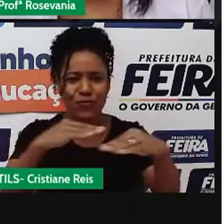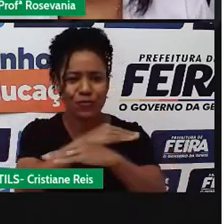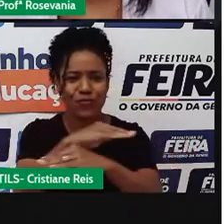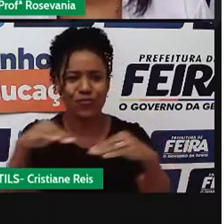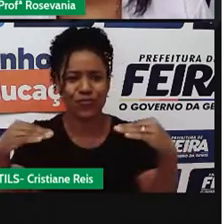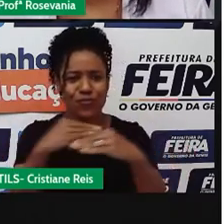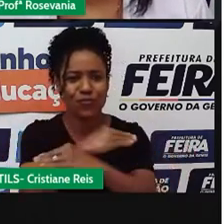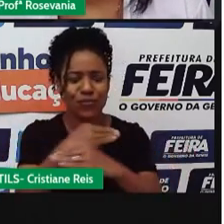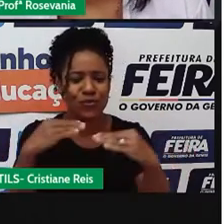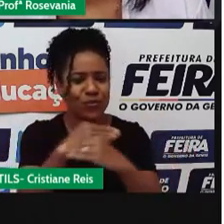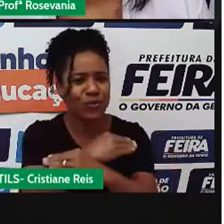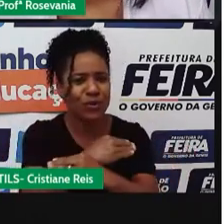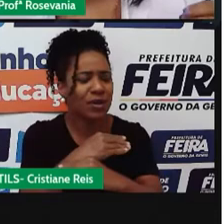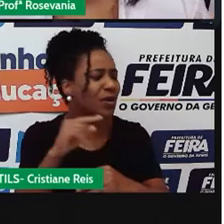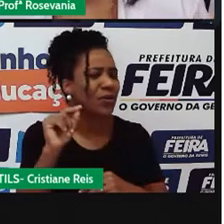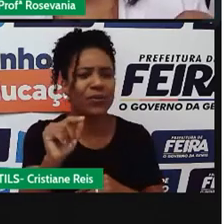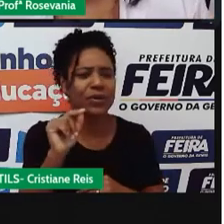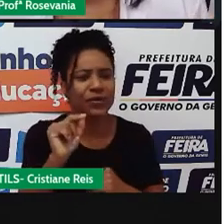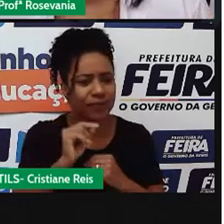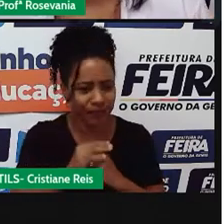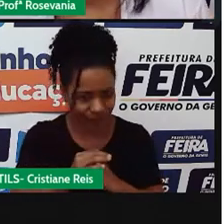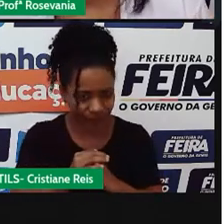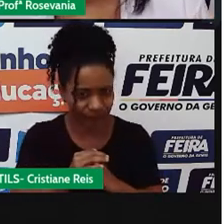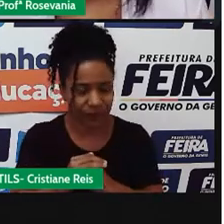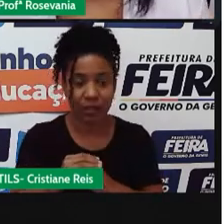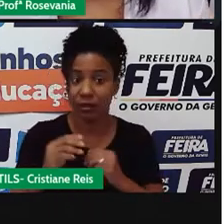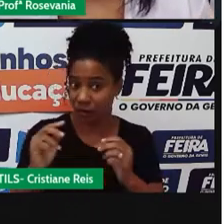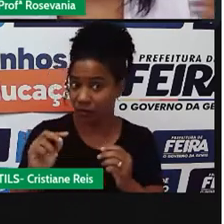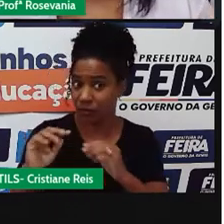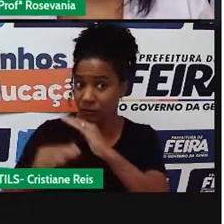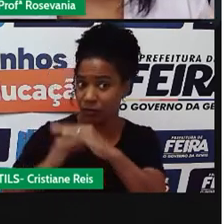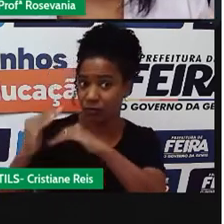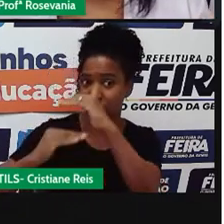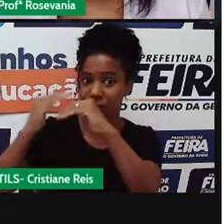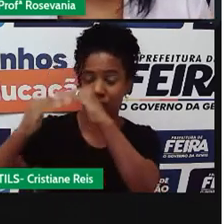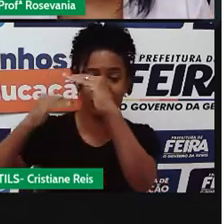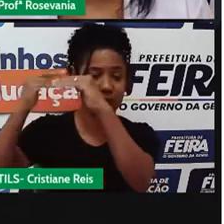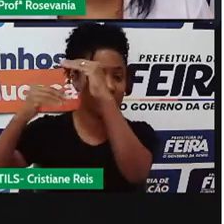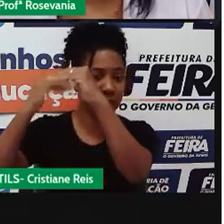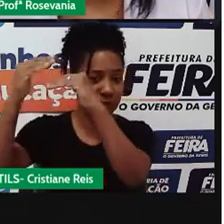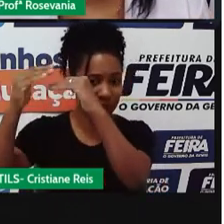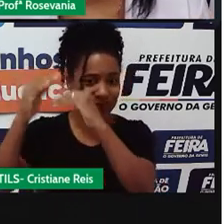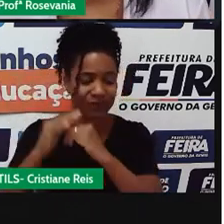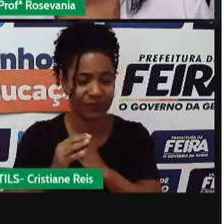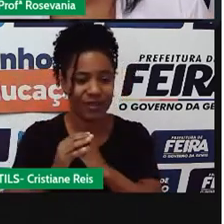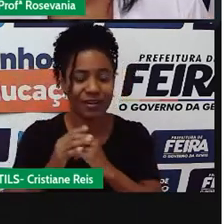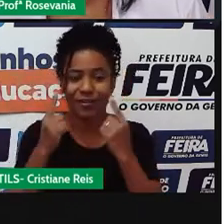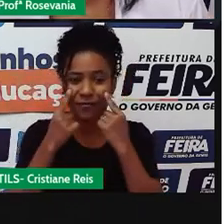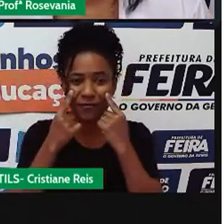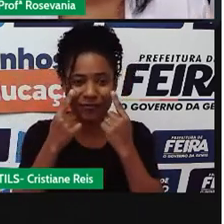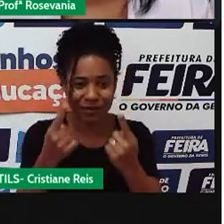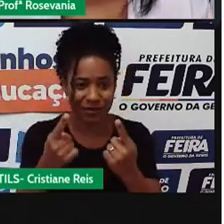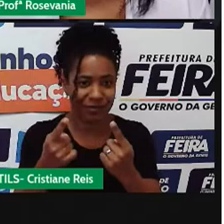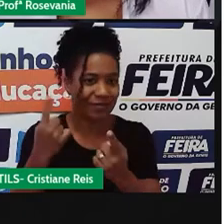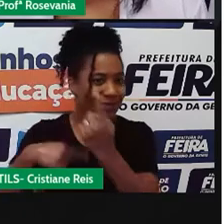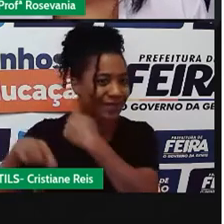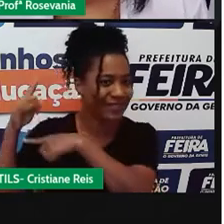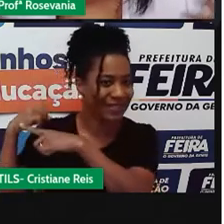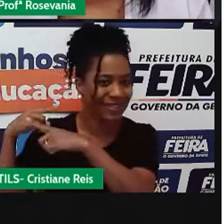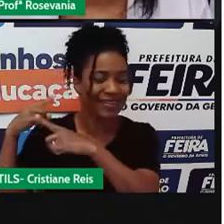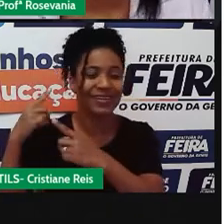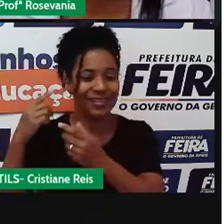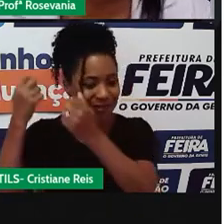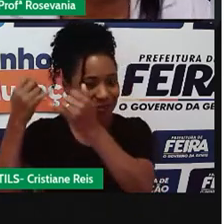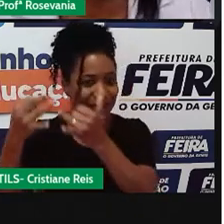a gente falar de rede de transporte, a gente está falando de desenvolvimento, né, vocês observaram durante o processo da formação, né, do território